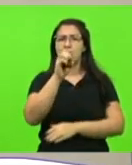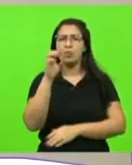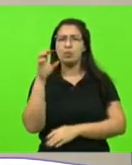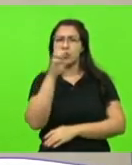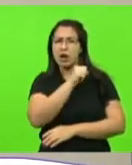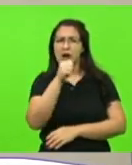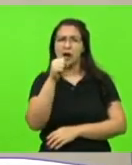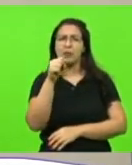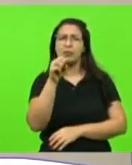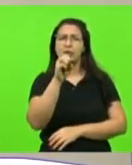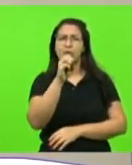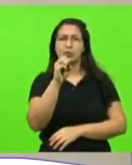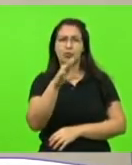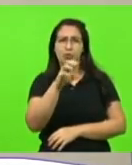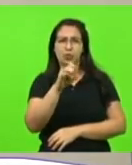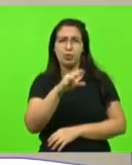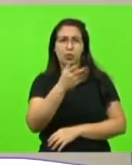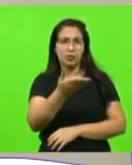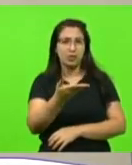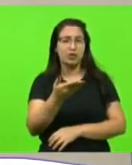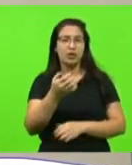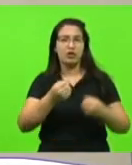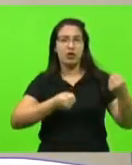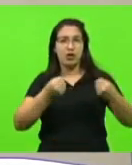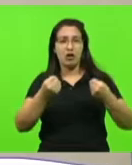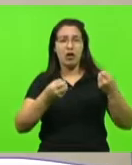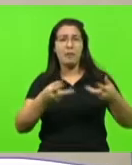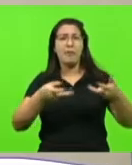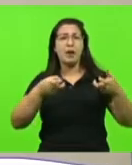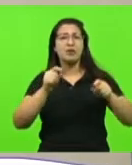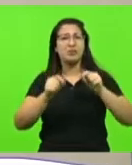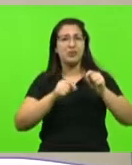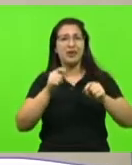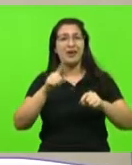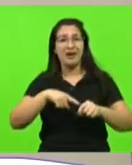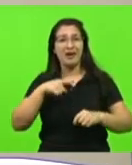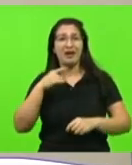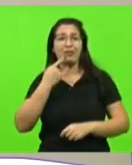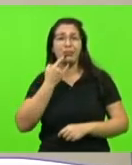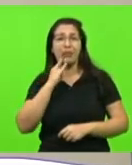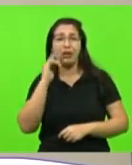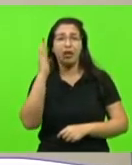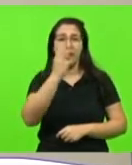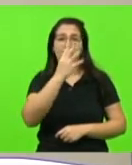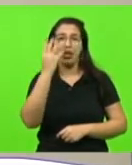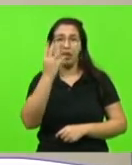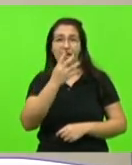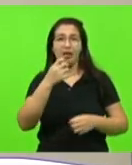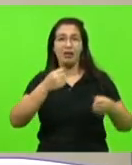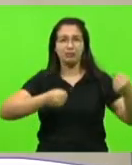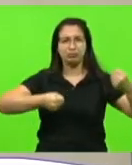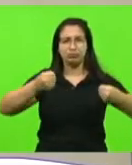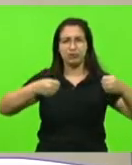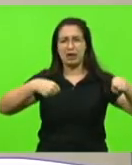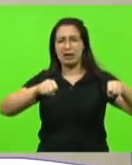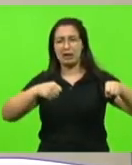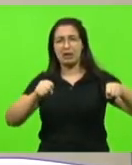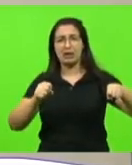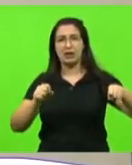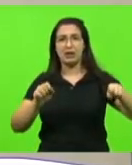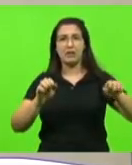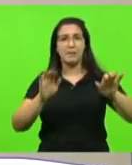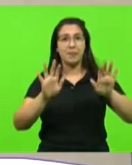justamente esses acidentes, o maior índice, a gente percebe que é pela embriaguez no volante, e a fiscalização eletrônica dificilmente pega o